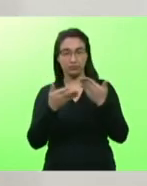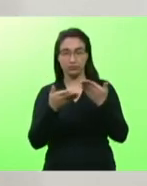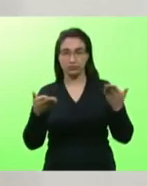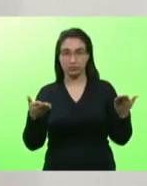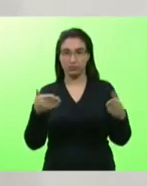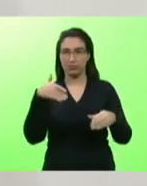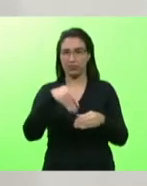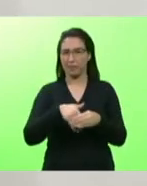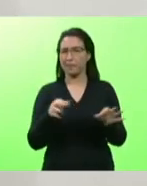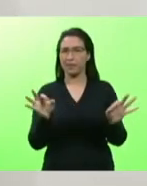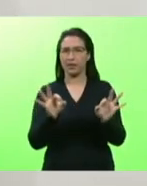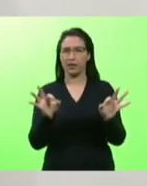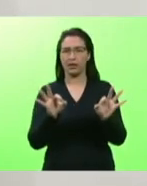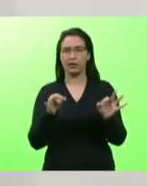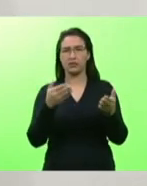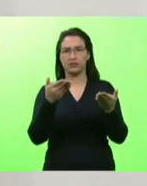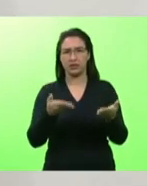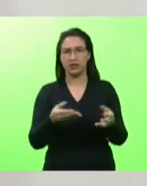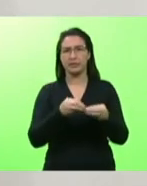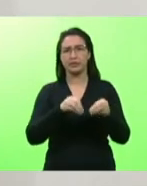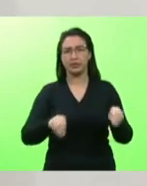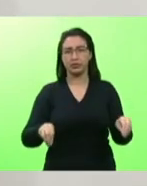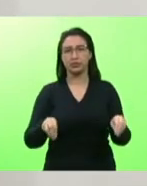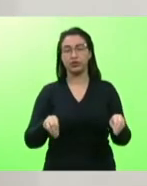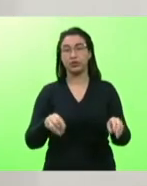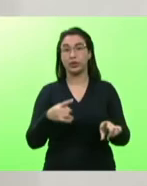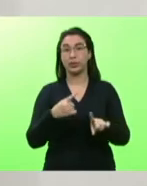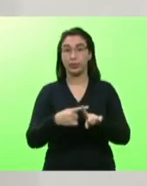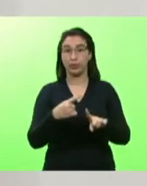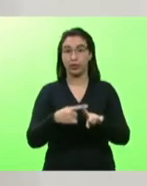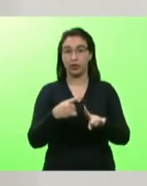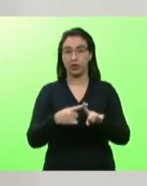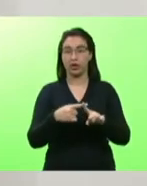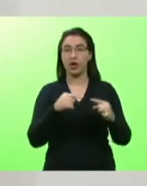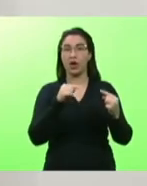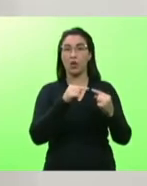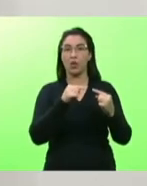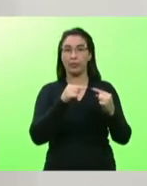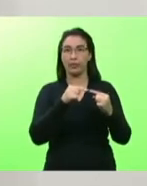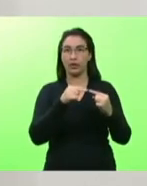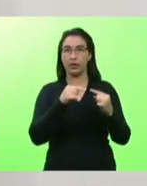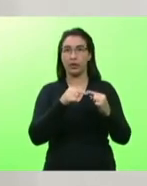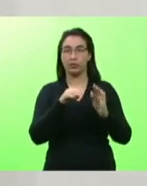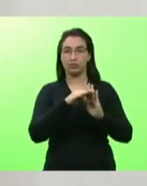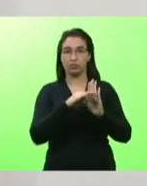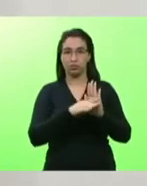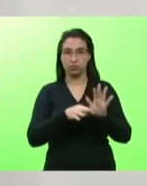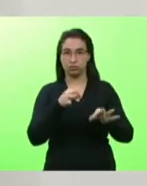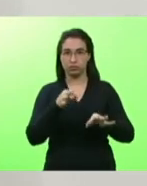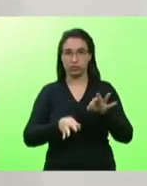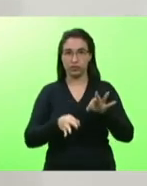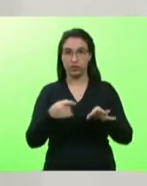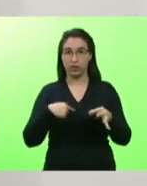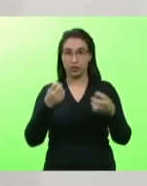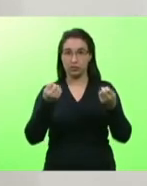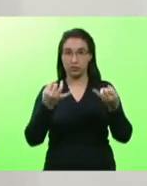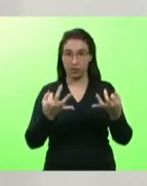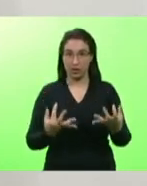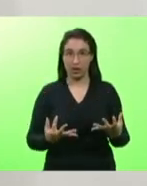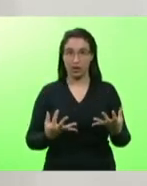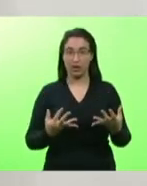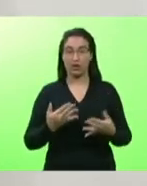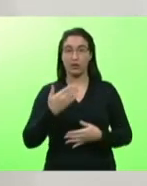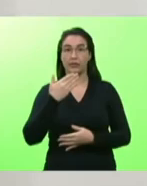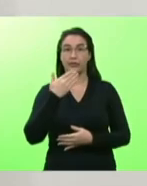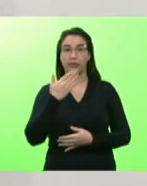algo que vem prejudicar porque de acordo com a justificativa eu quero aqui ratificar é pedido dos bares e